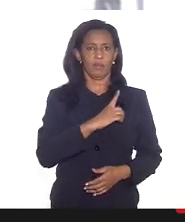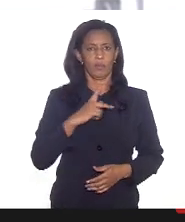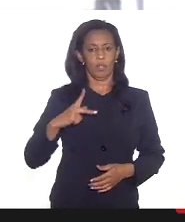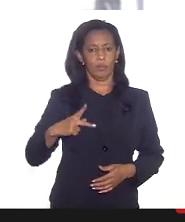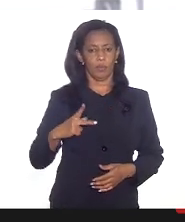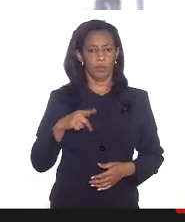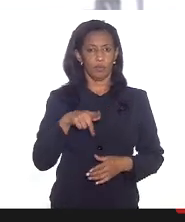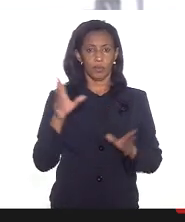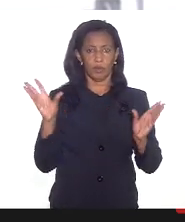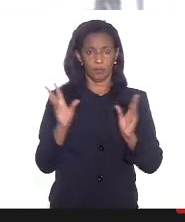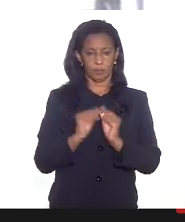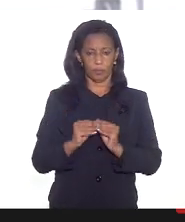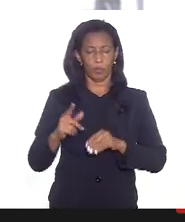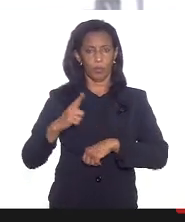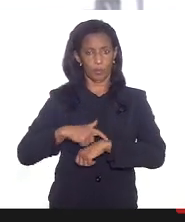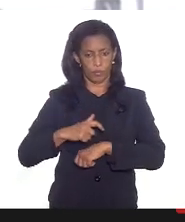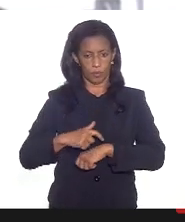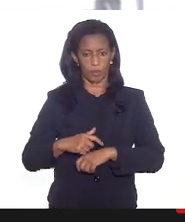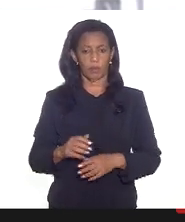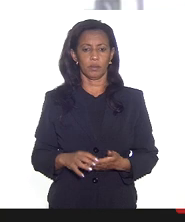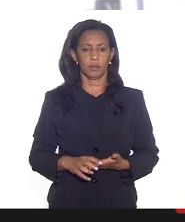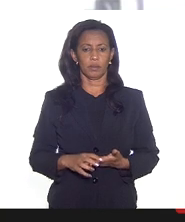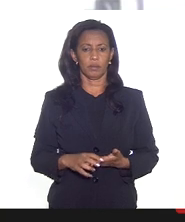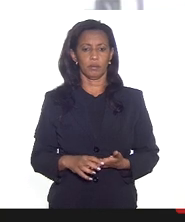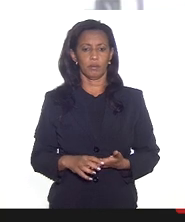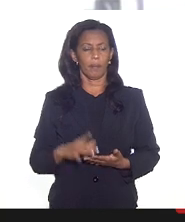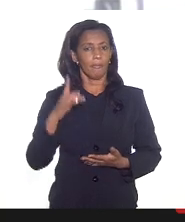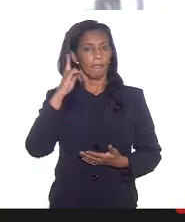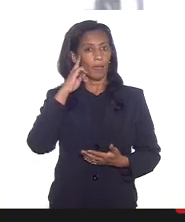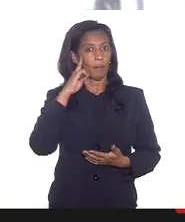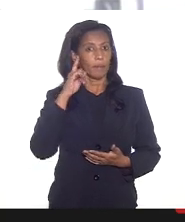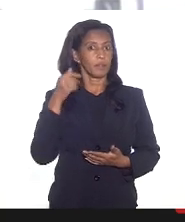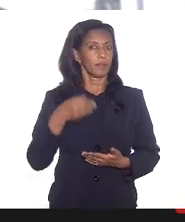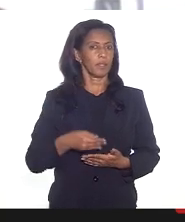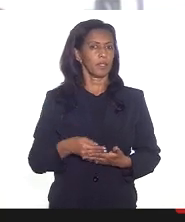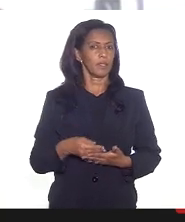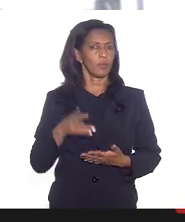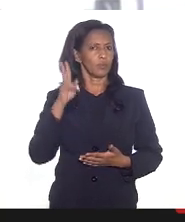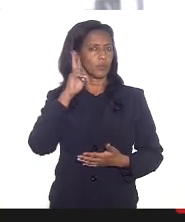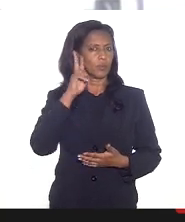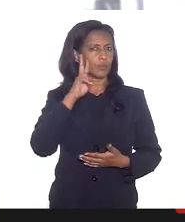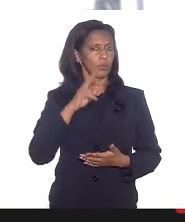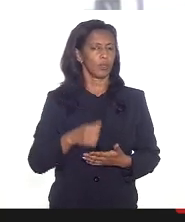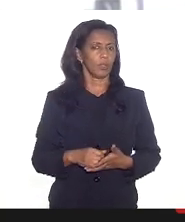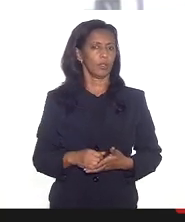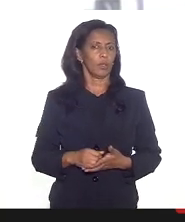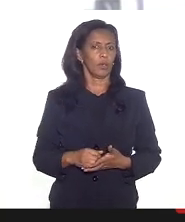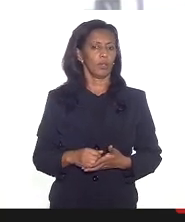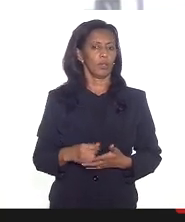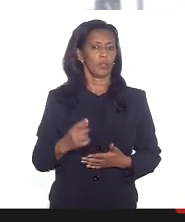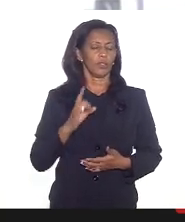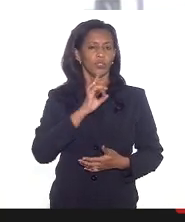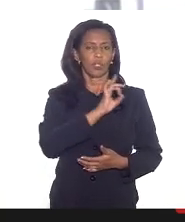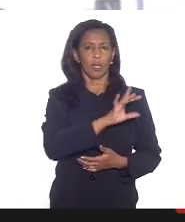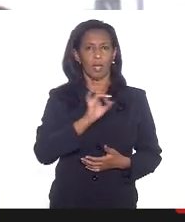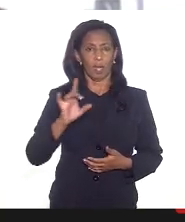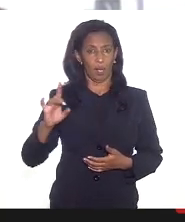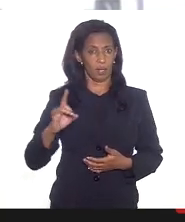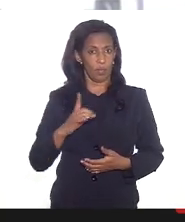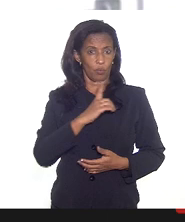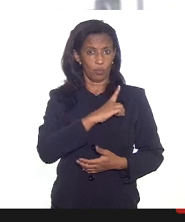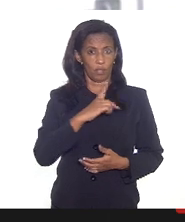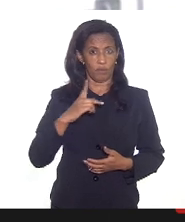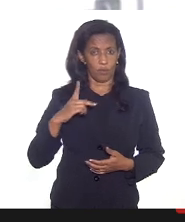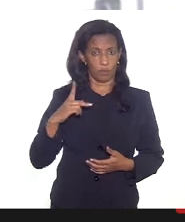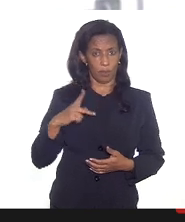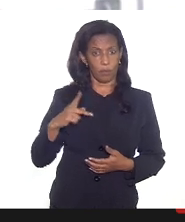Pública vou ser breve por conta do horário e eu pensei em trazer um histórico um pouco do atendimento individual que a Defensoria fez